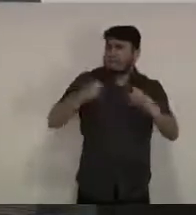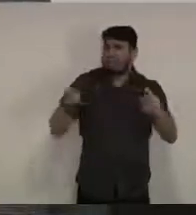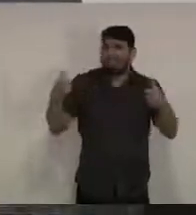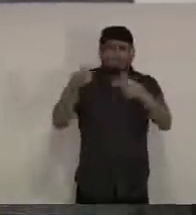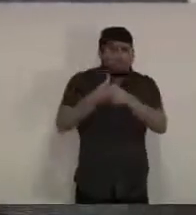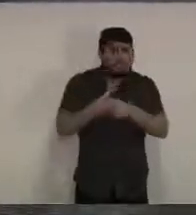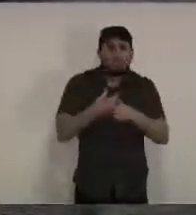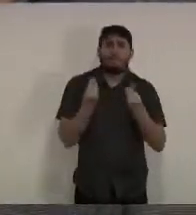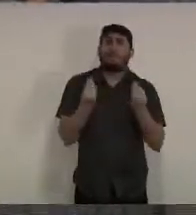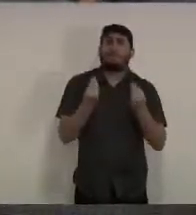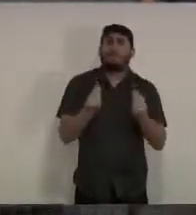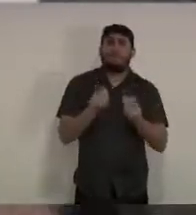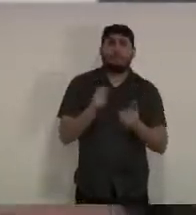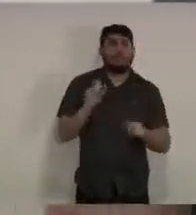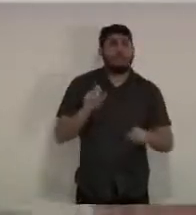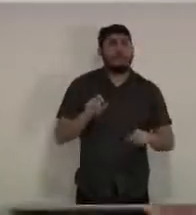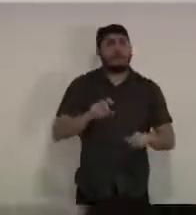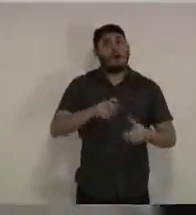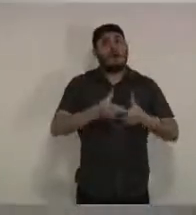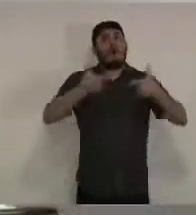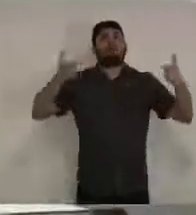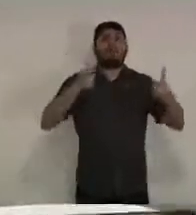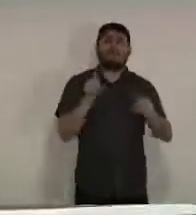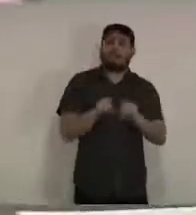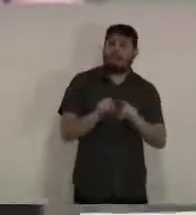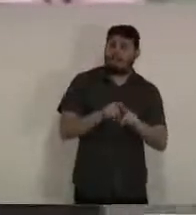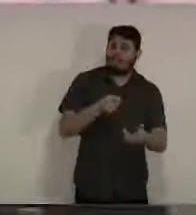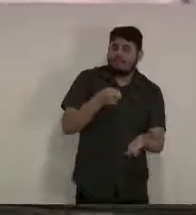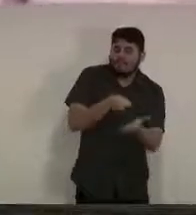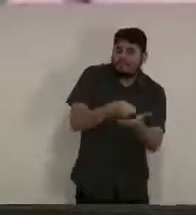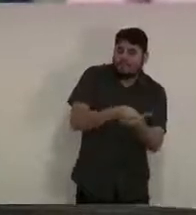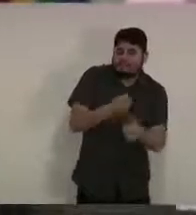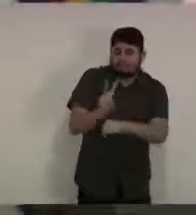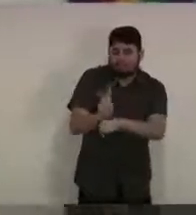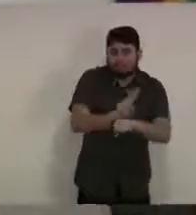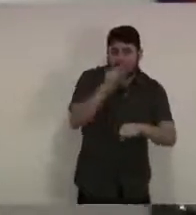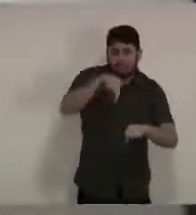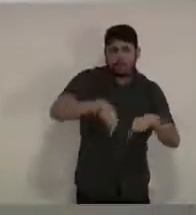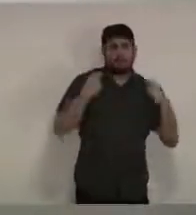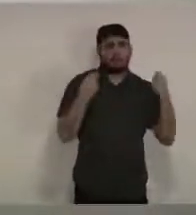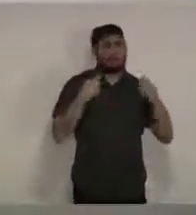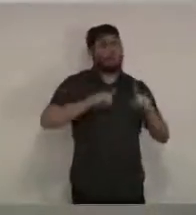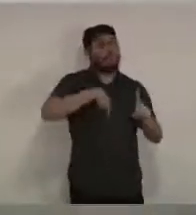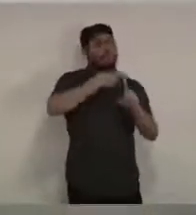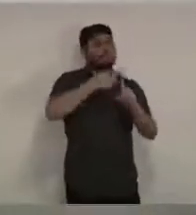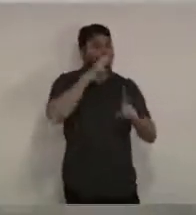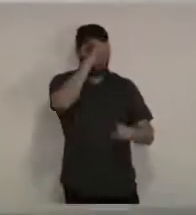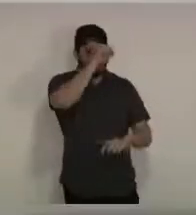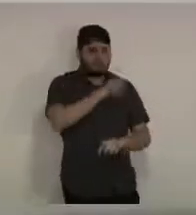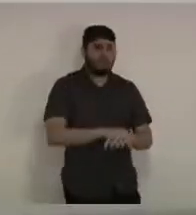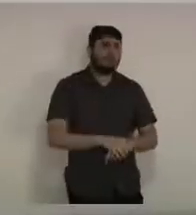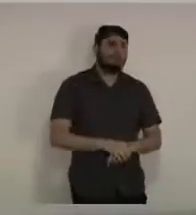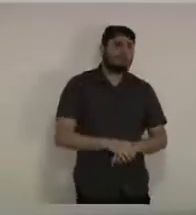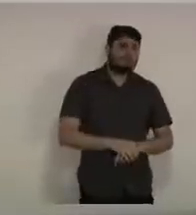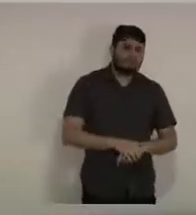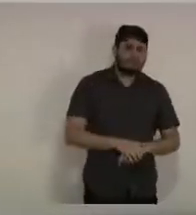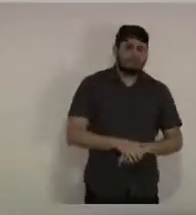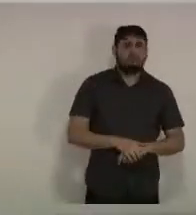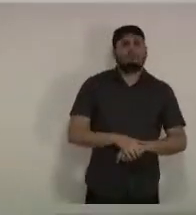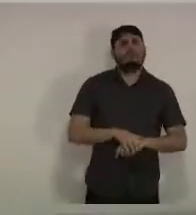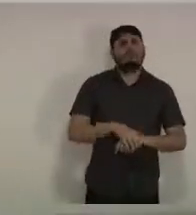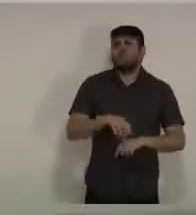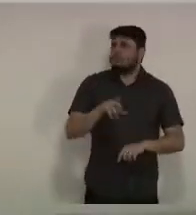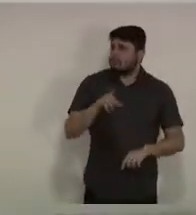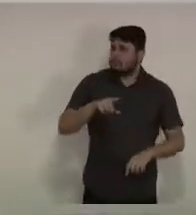como colocaram vamos estar intensificando as ações a Guarda está presente a gente solicita sempre também o apoio da Polícia